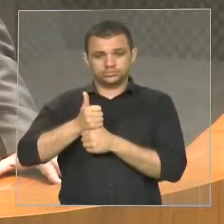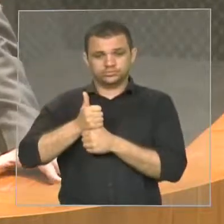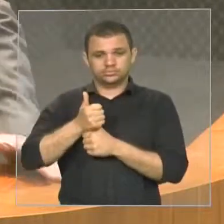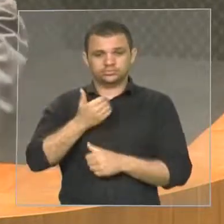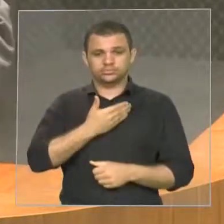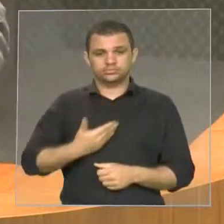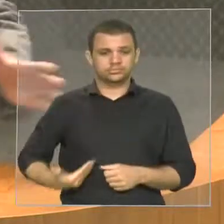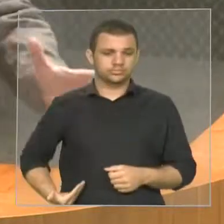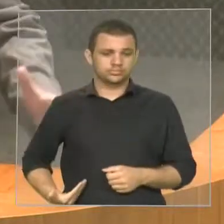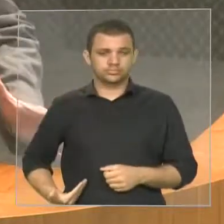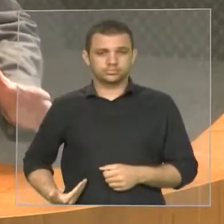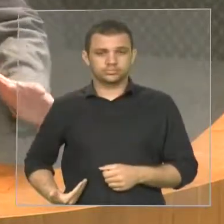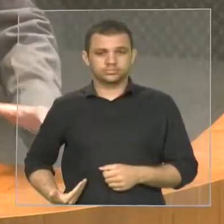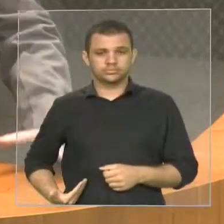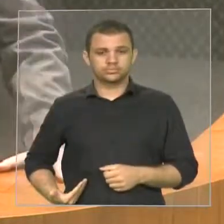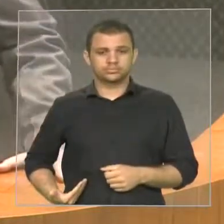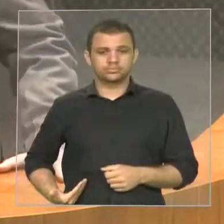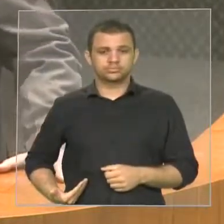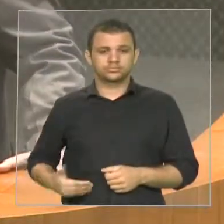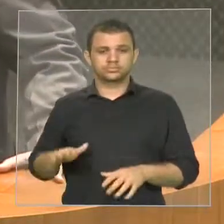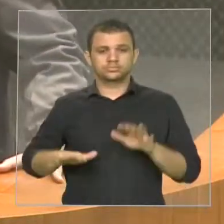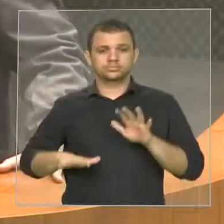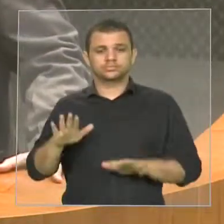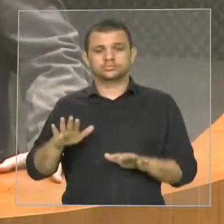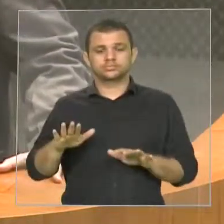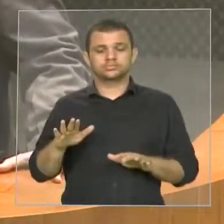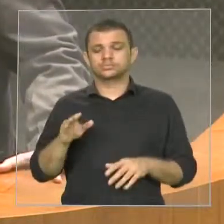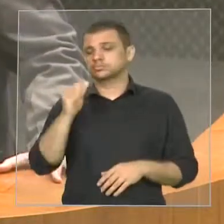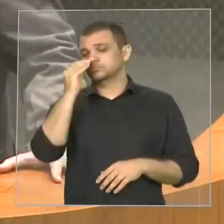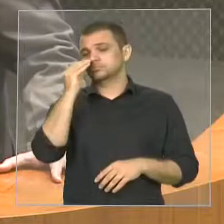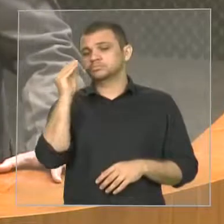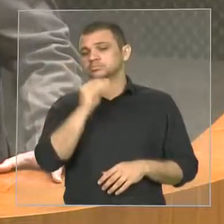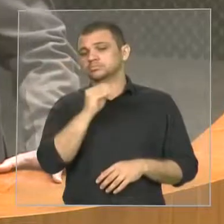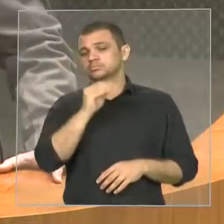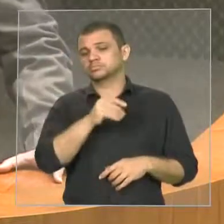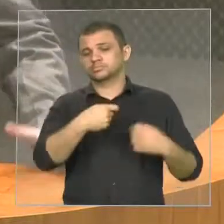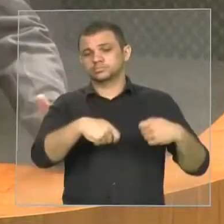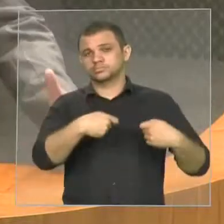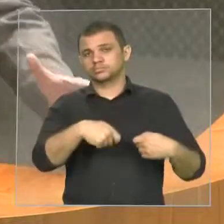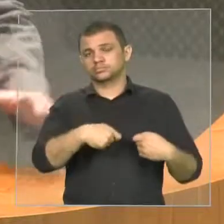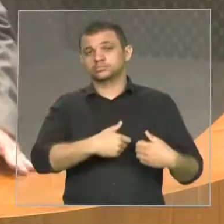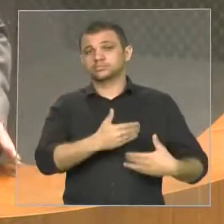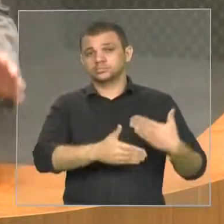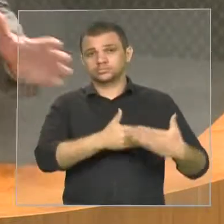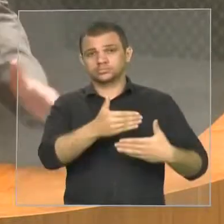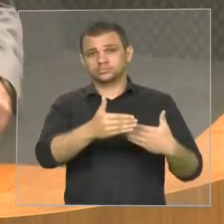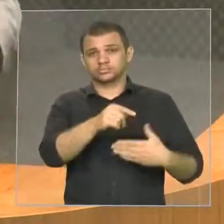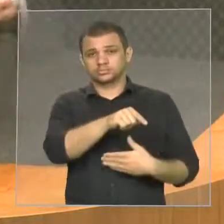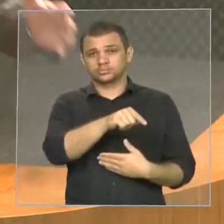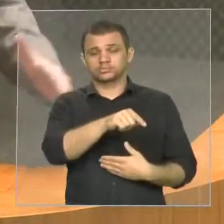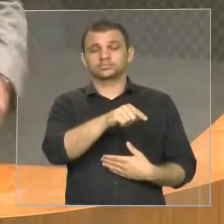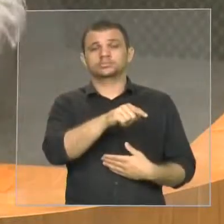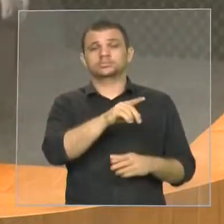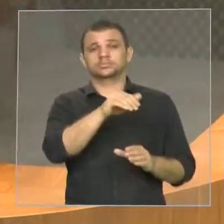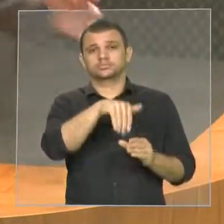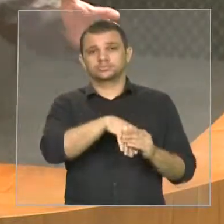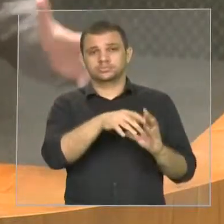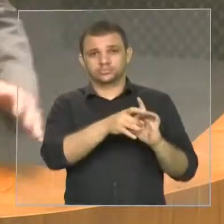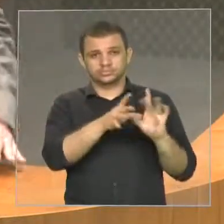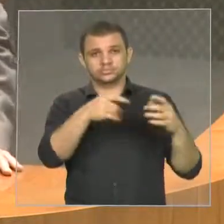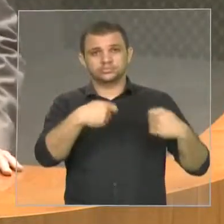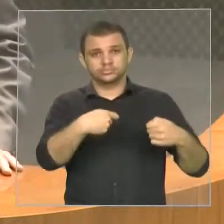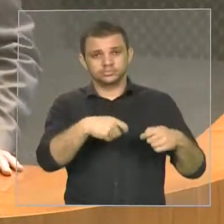não quer se considerar essa necessidade que o regime democrático exige da discussão, do debate, do